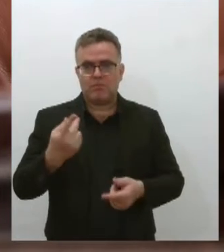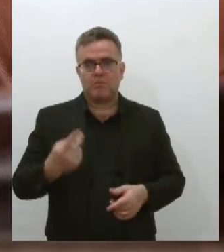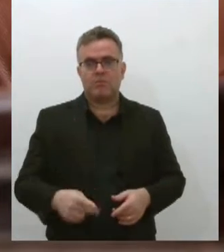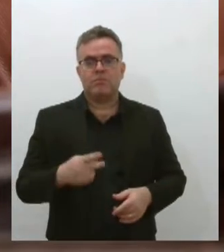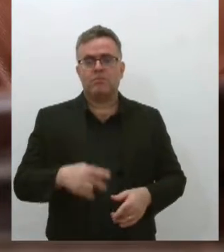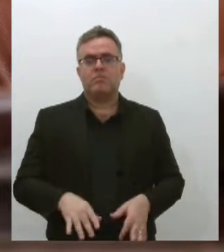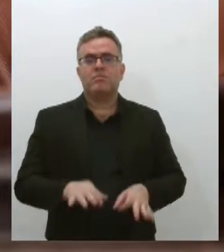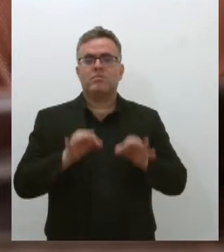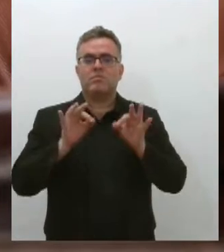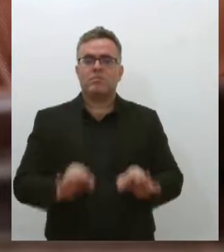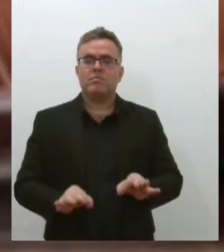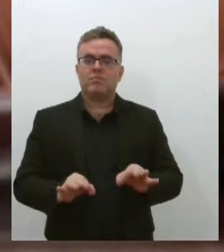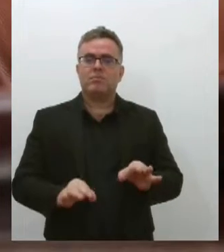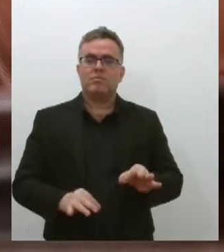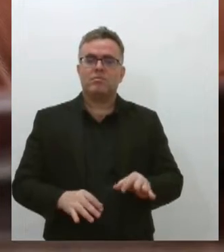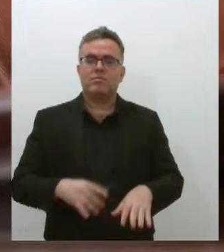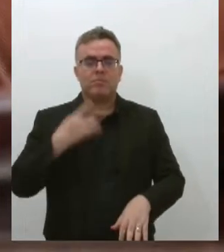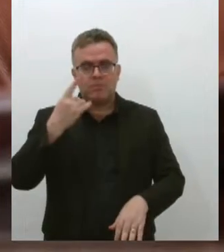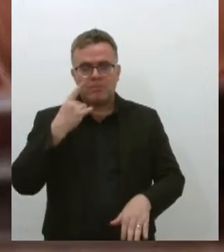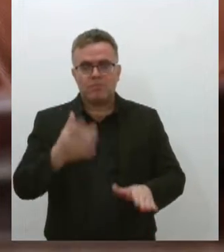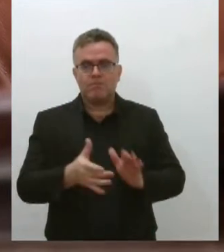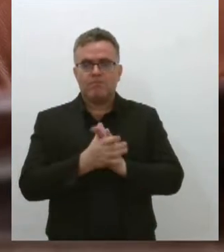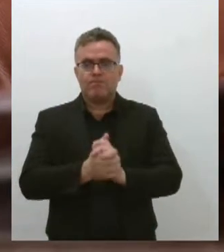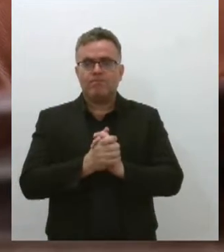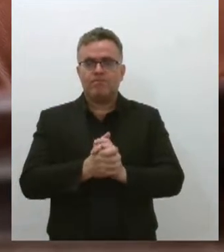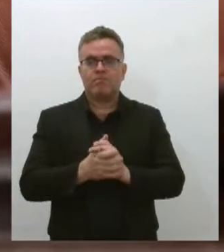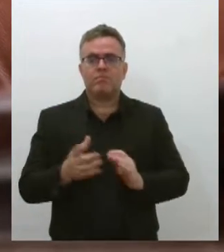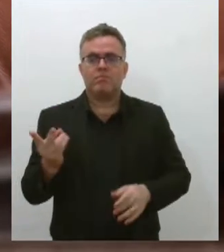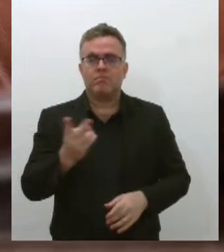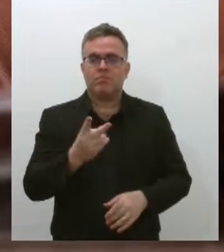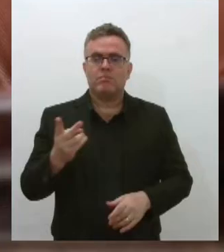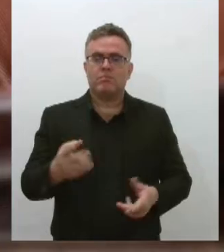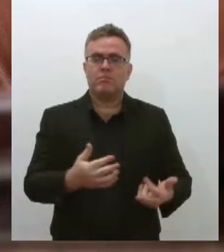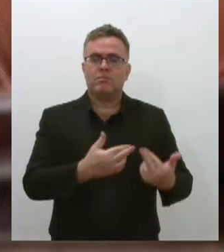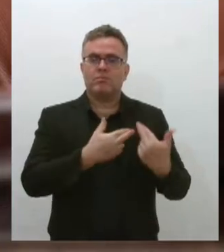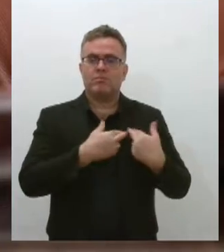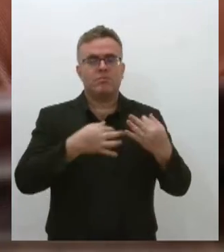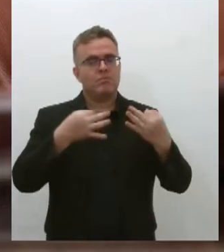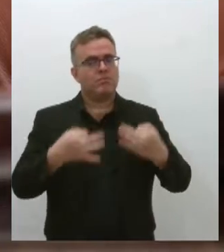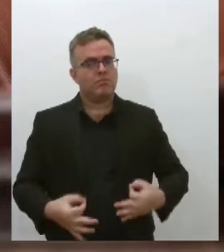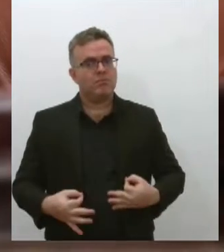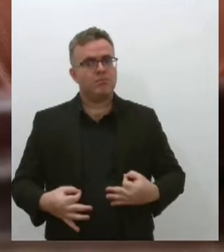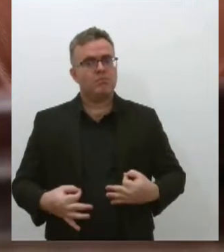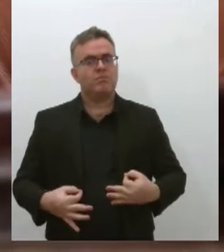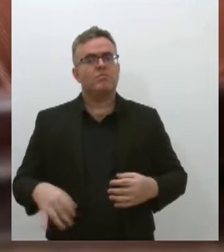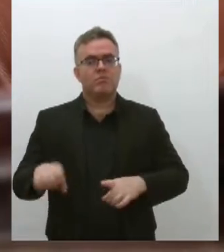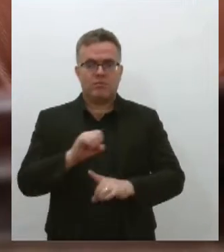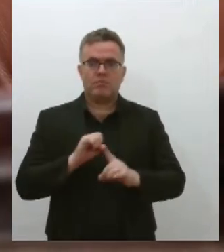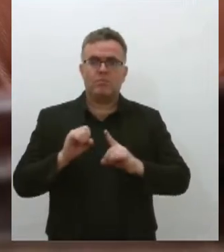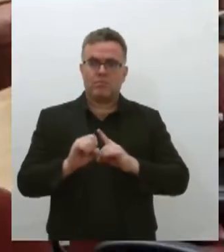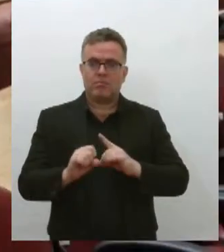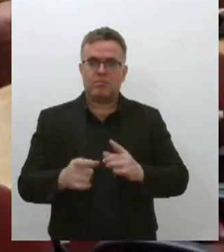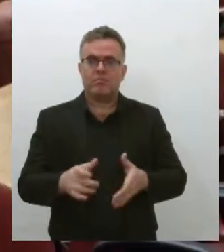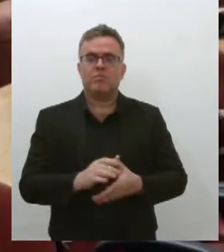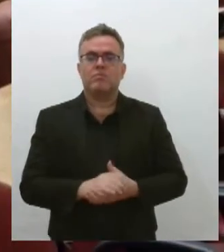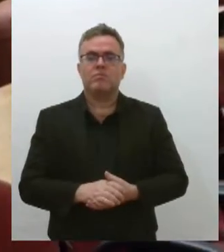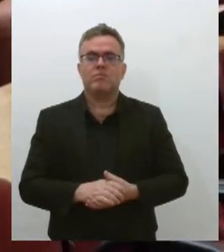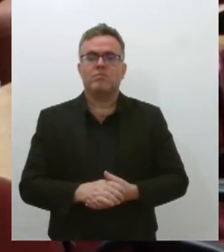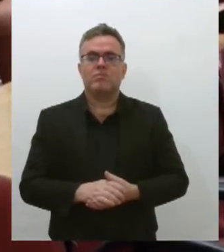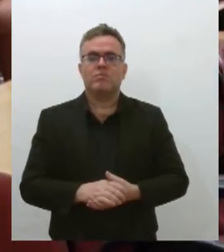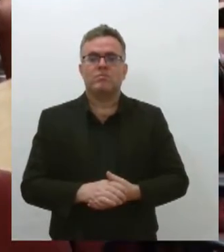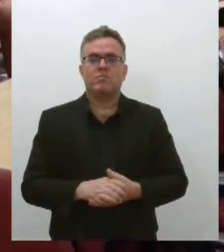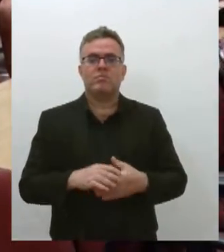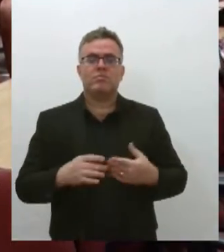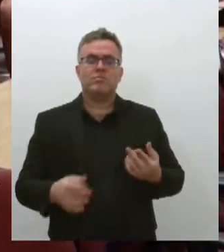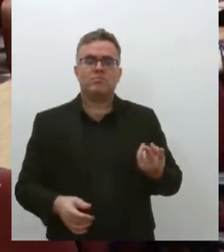homenagem a duas pessoas com enorme responsabilidade social, com seus semelhantes. Os dois pernambucanos